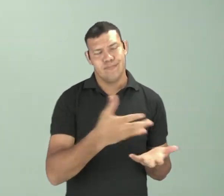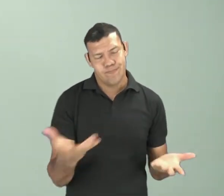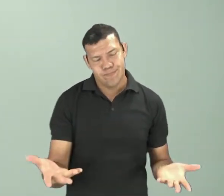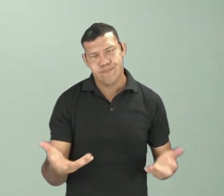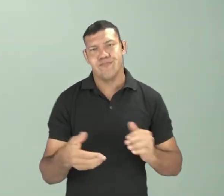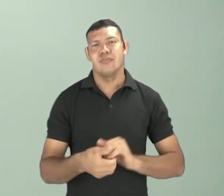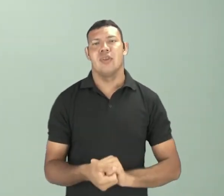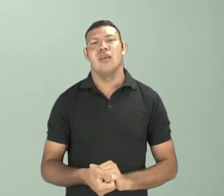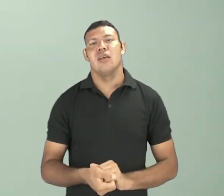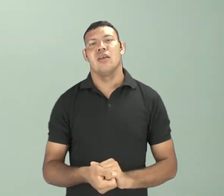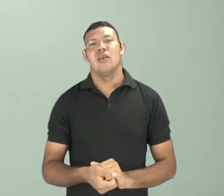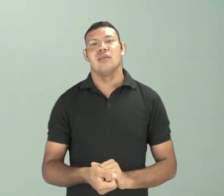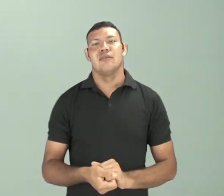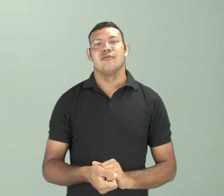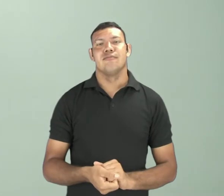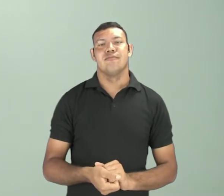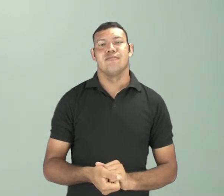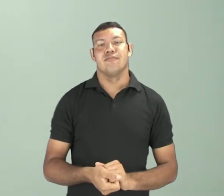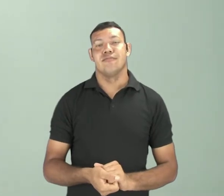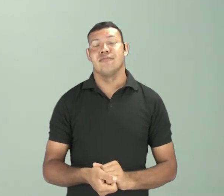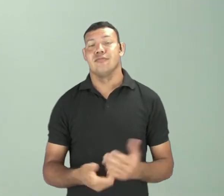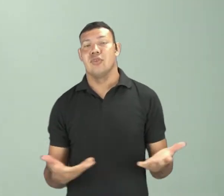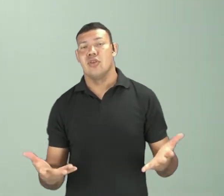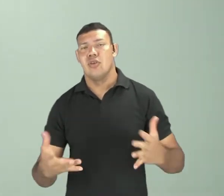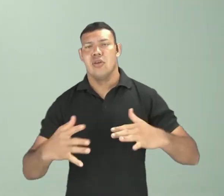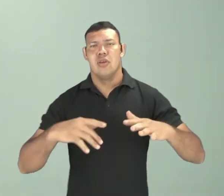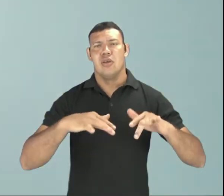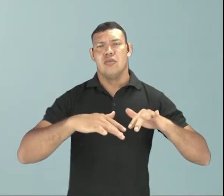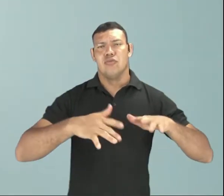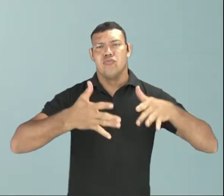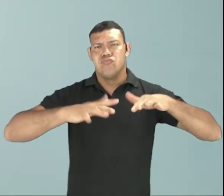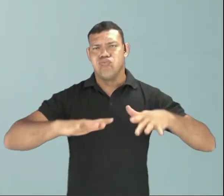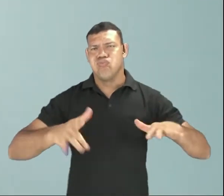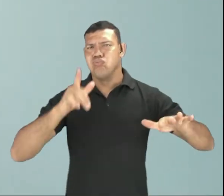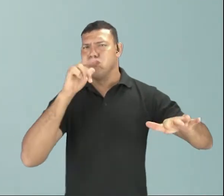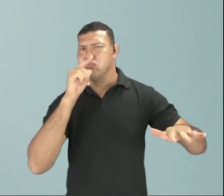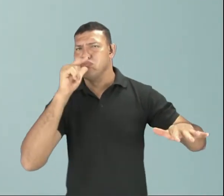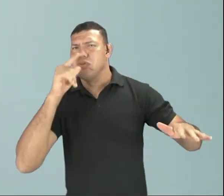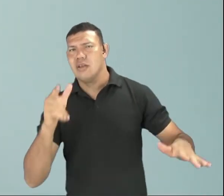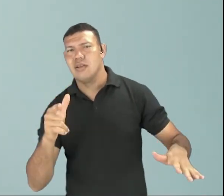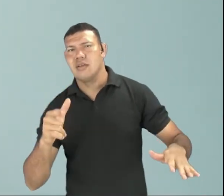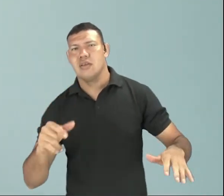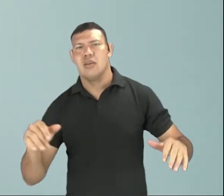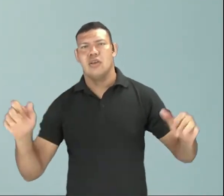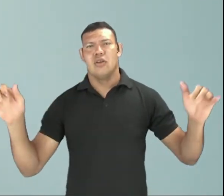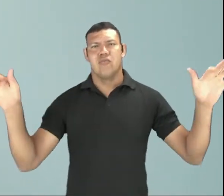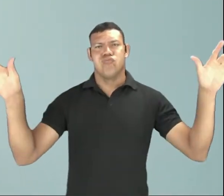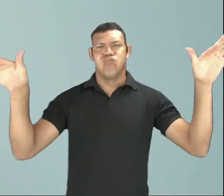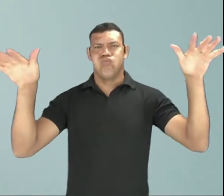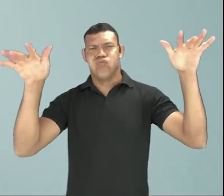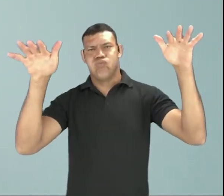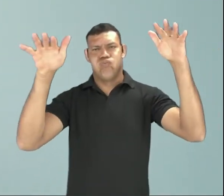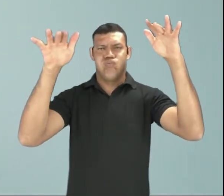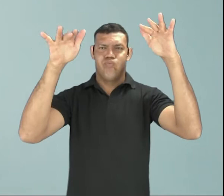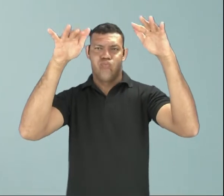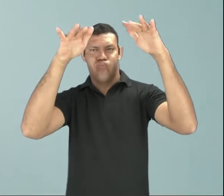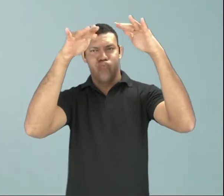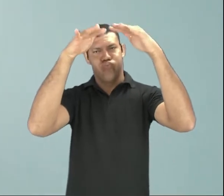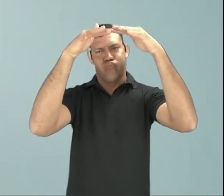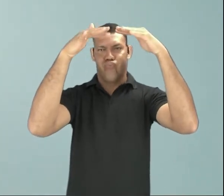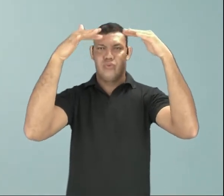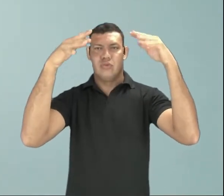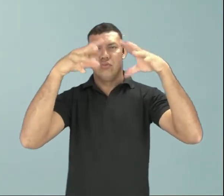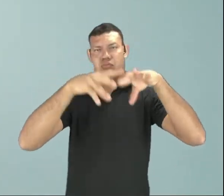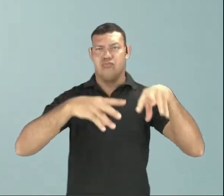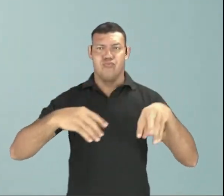planeta, como as correntes marítimas, o deslocamento de ar sobre o solo, né, e